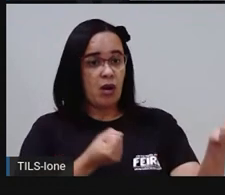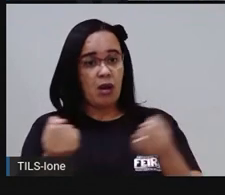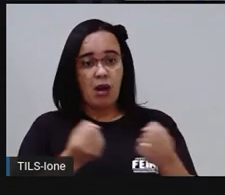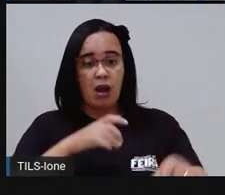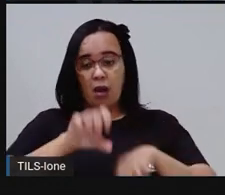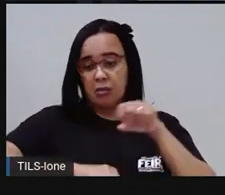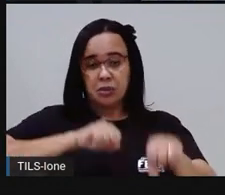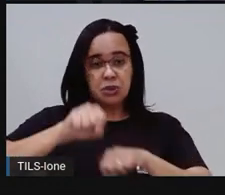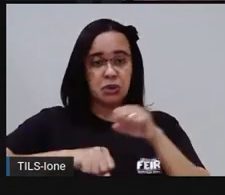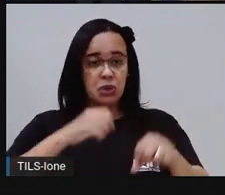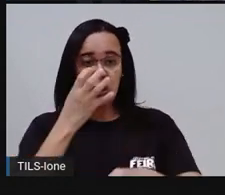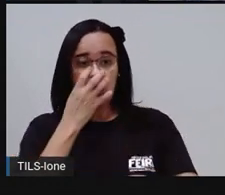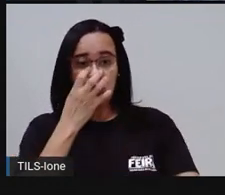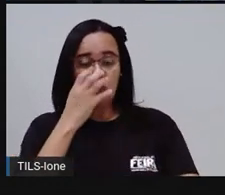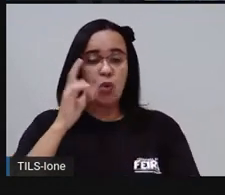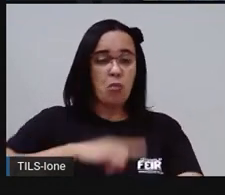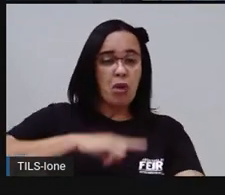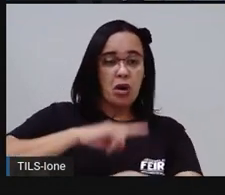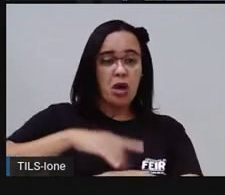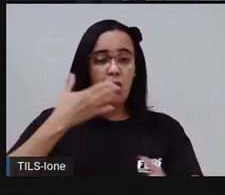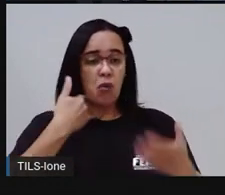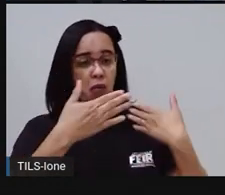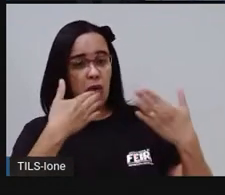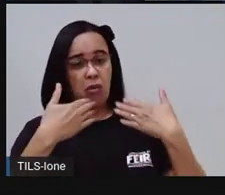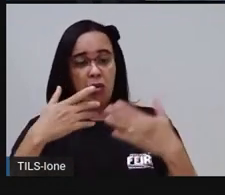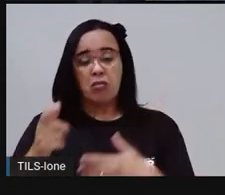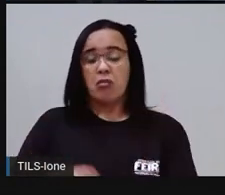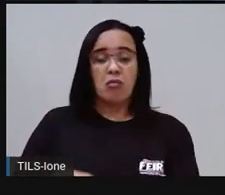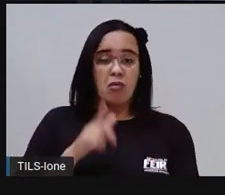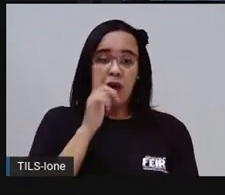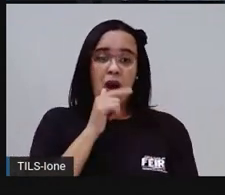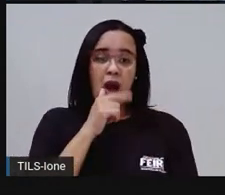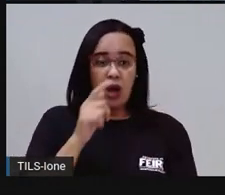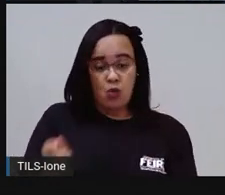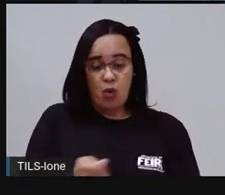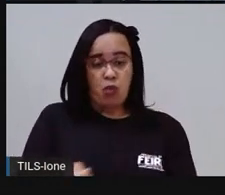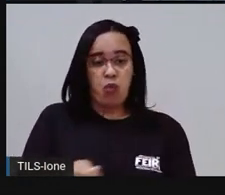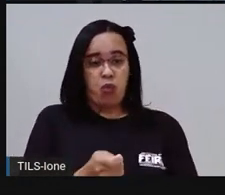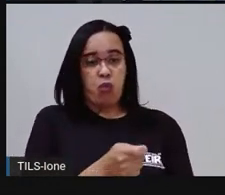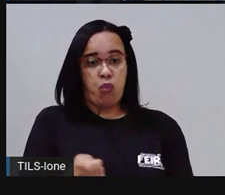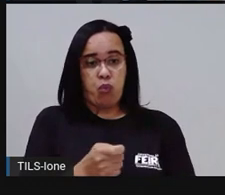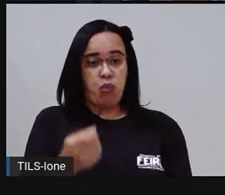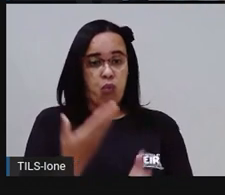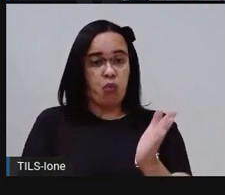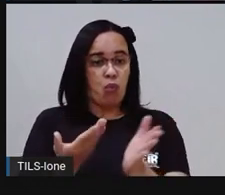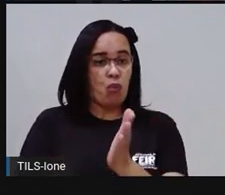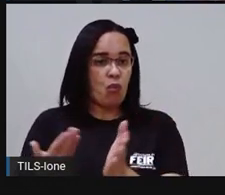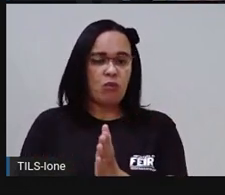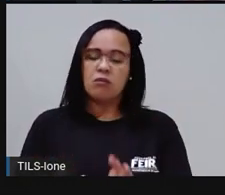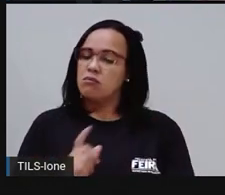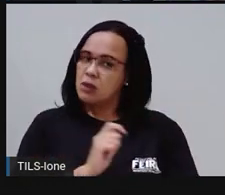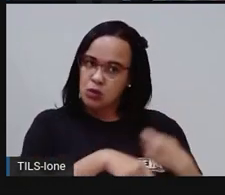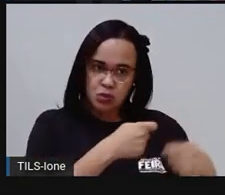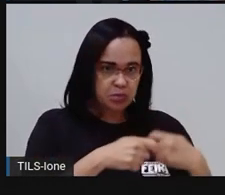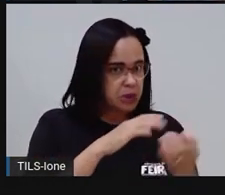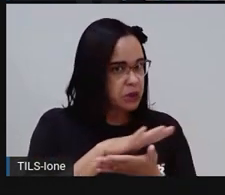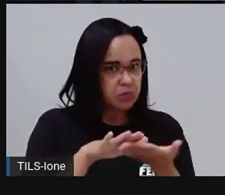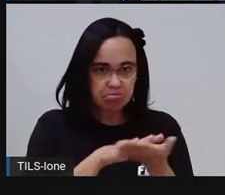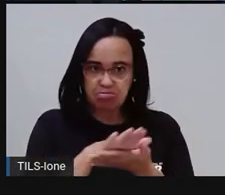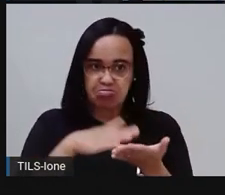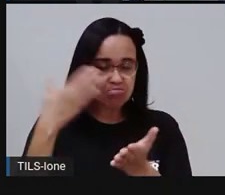banheiro. Está ali conversando, vendo o tempo passar. A gente está economizando? Não, ó.